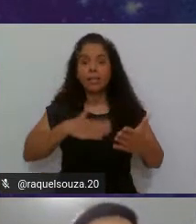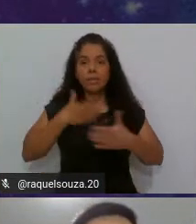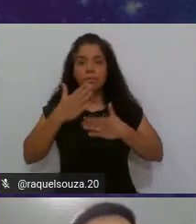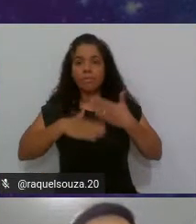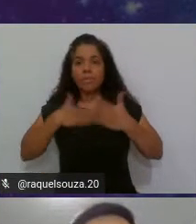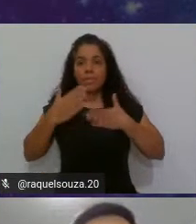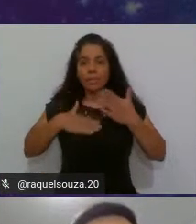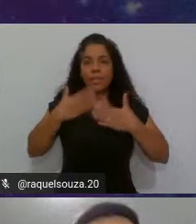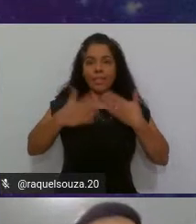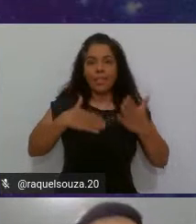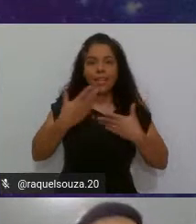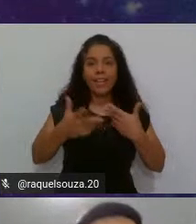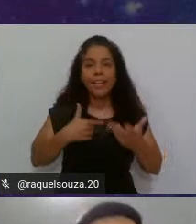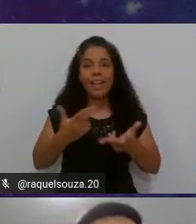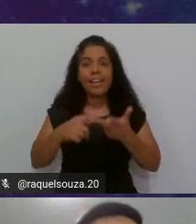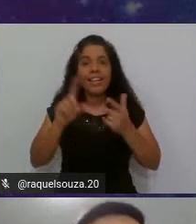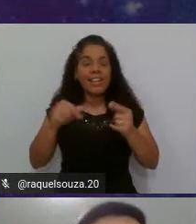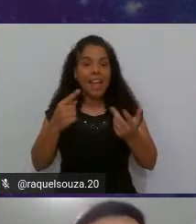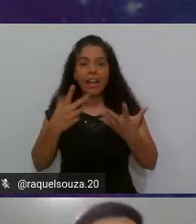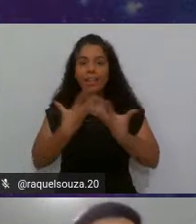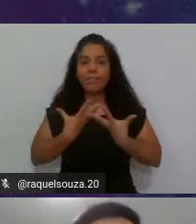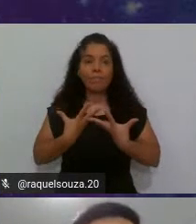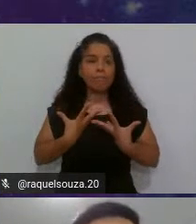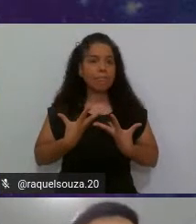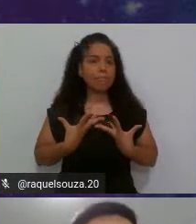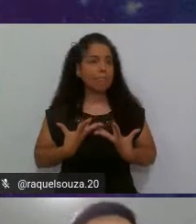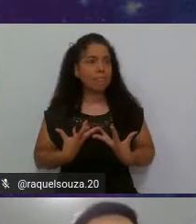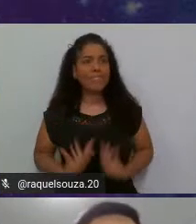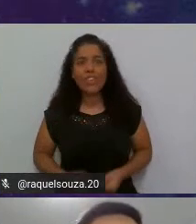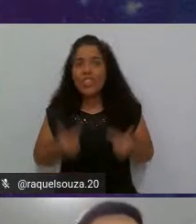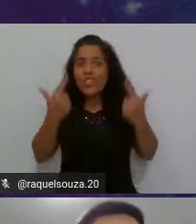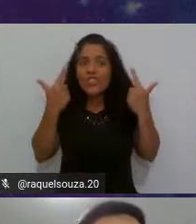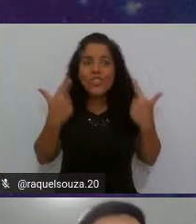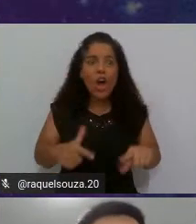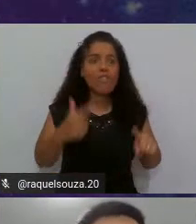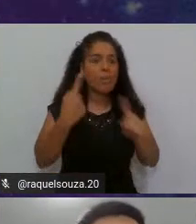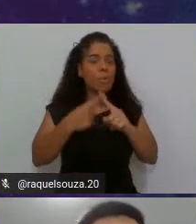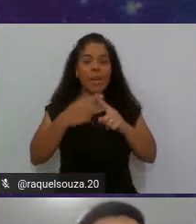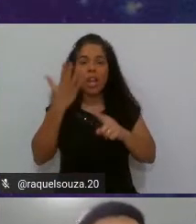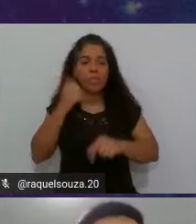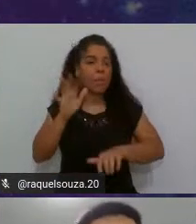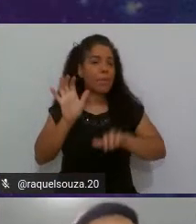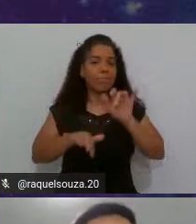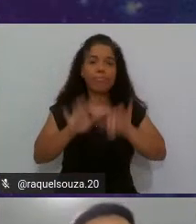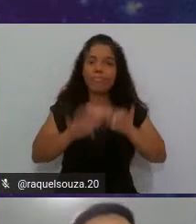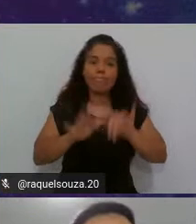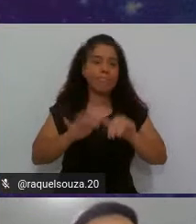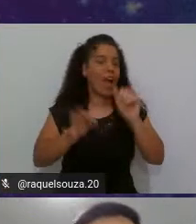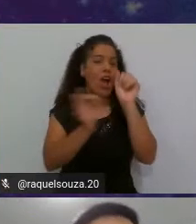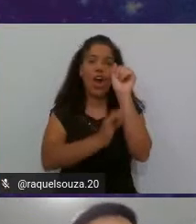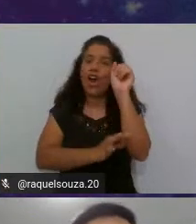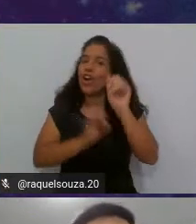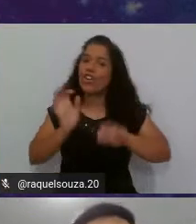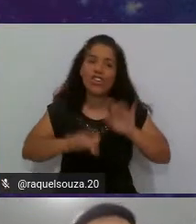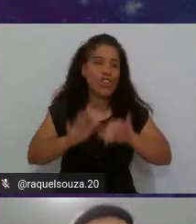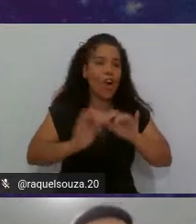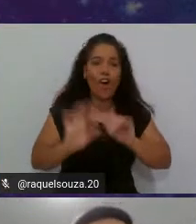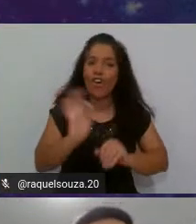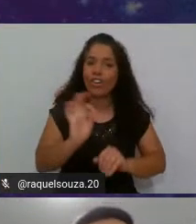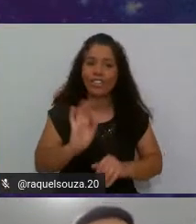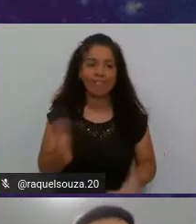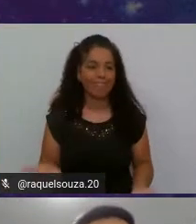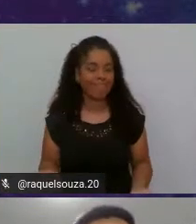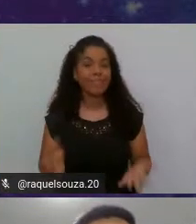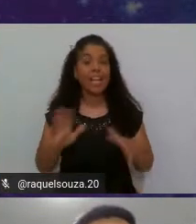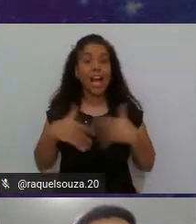nisso. E ele foi se frustrando, novamente, por não saber codar. E aí, o time dele começou